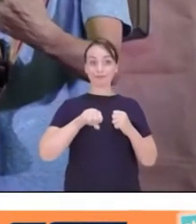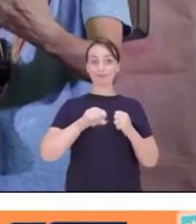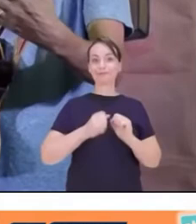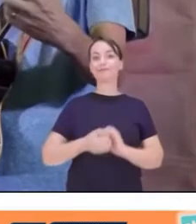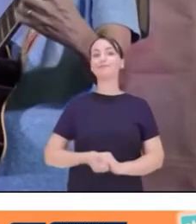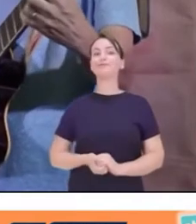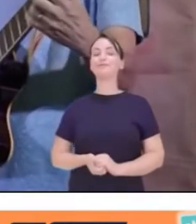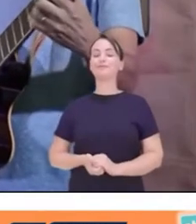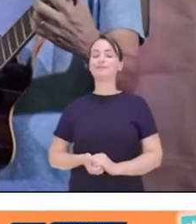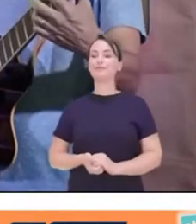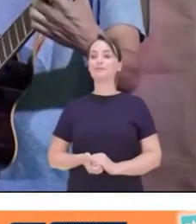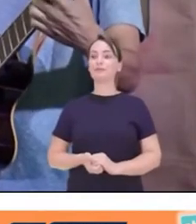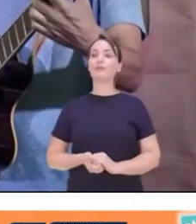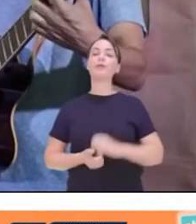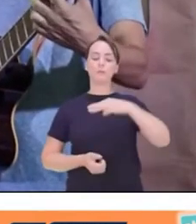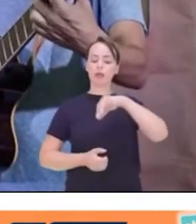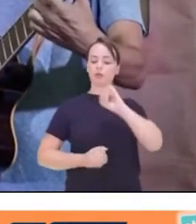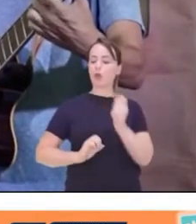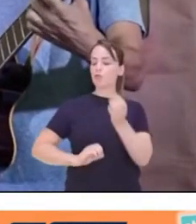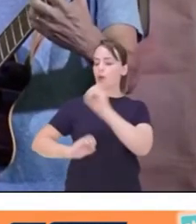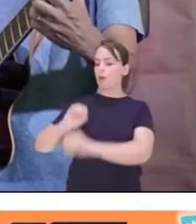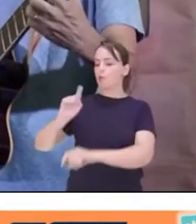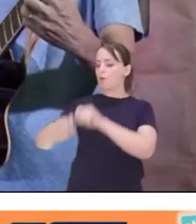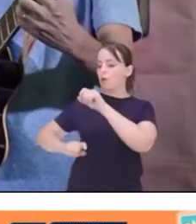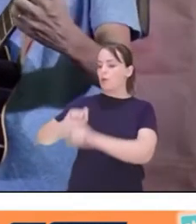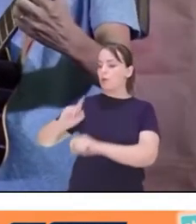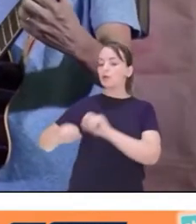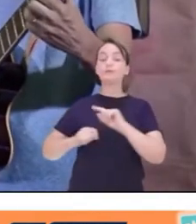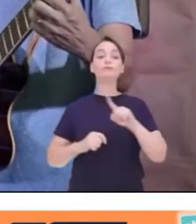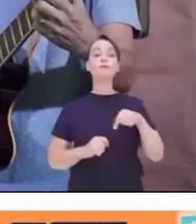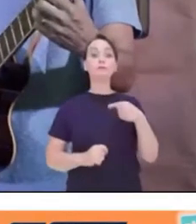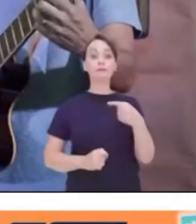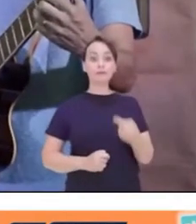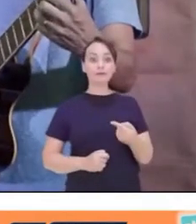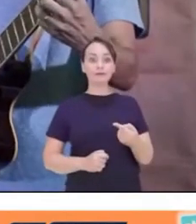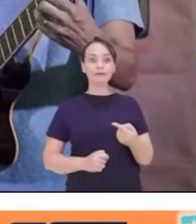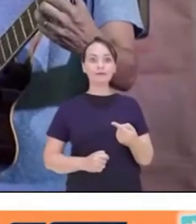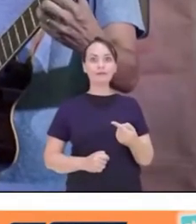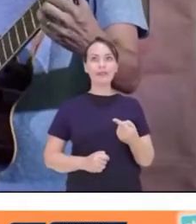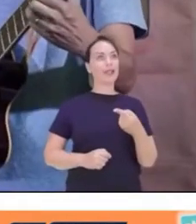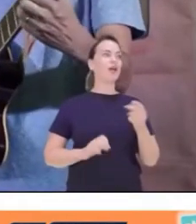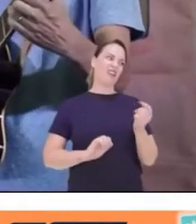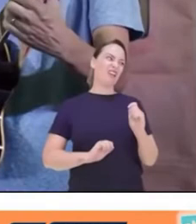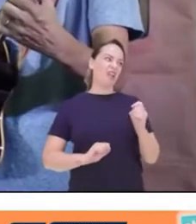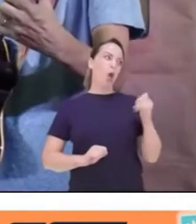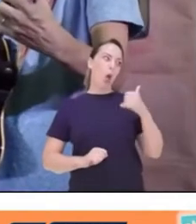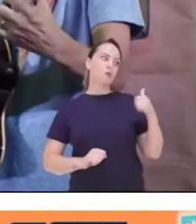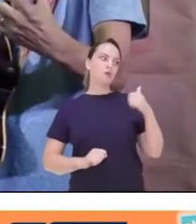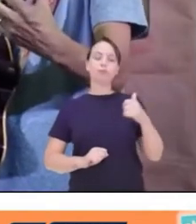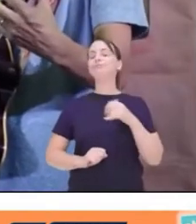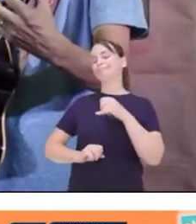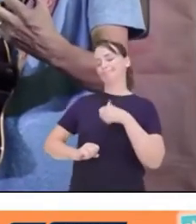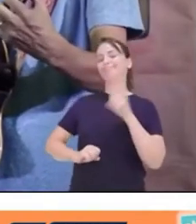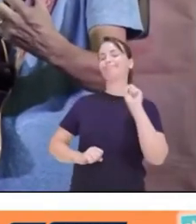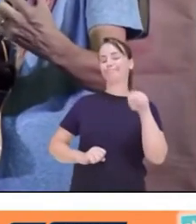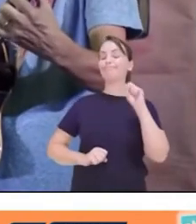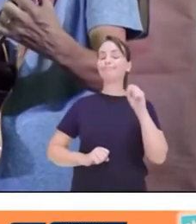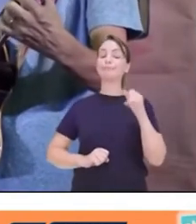Isso mesmo. Manuel colocou os milhos. E depois? Pode pôr o óleo, né? Ah, sim.